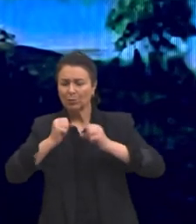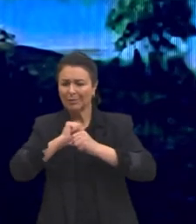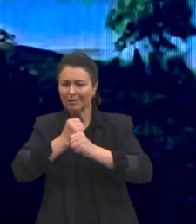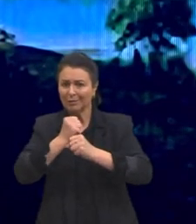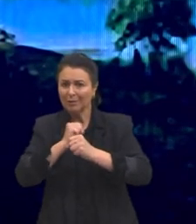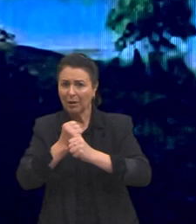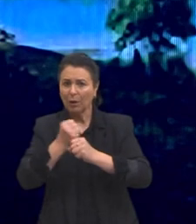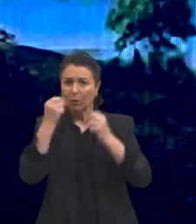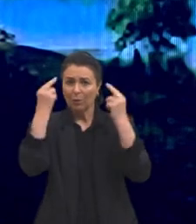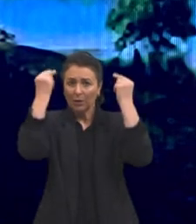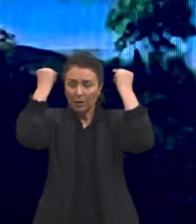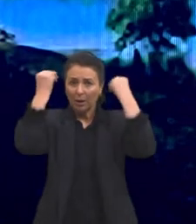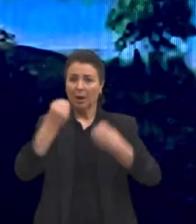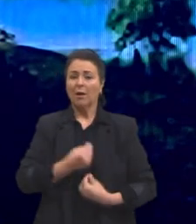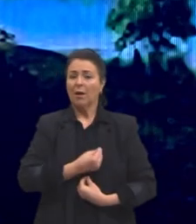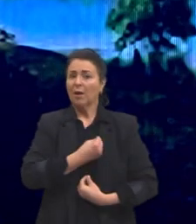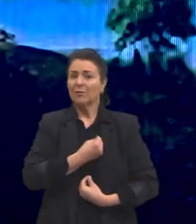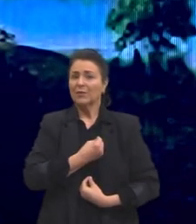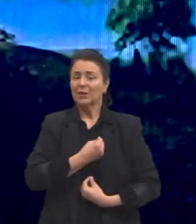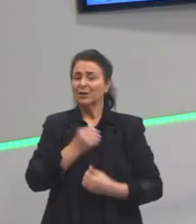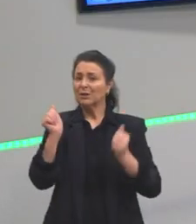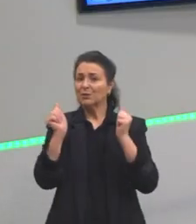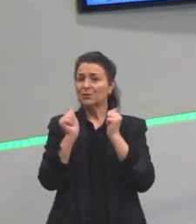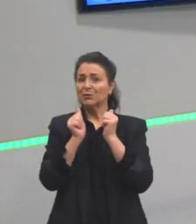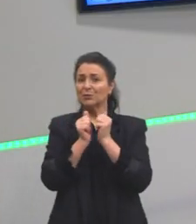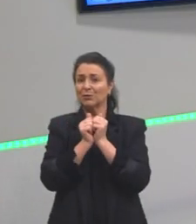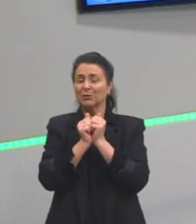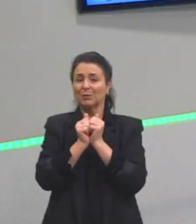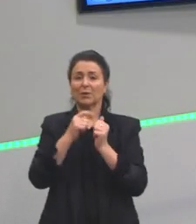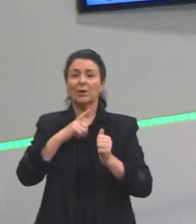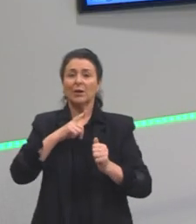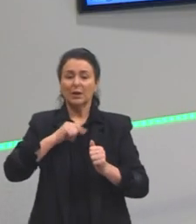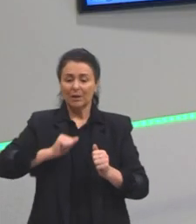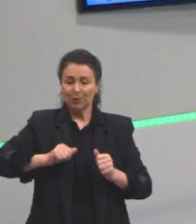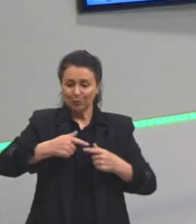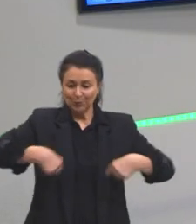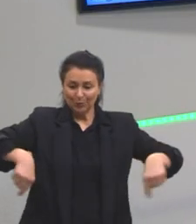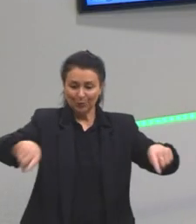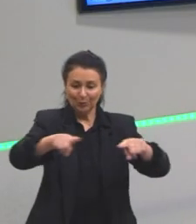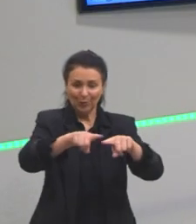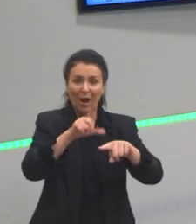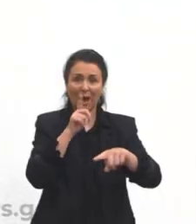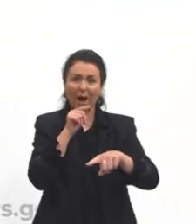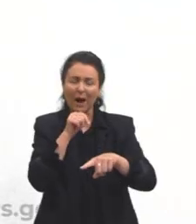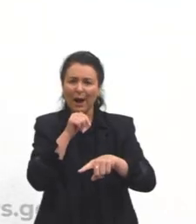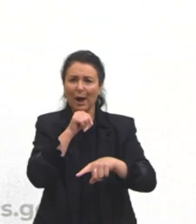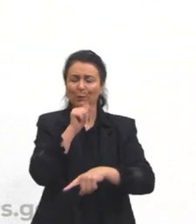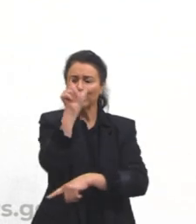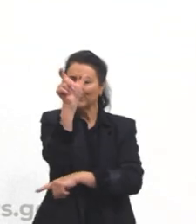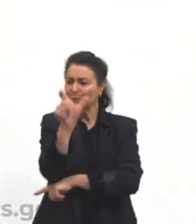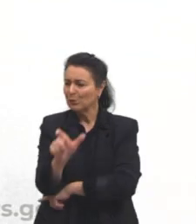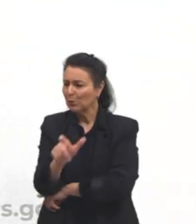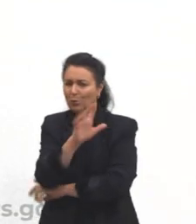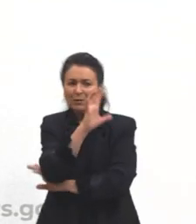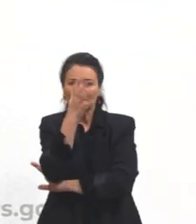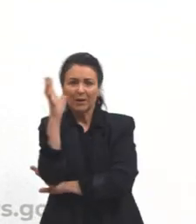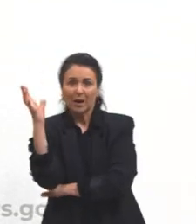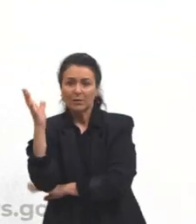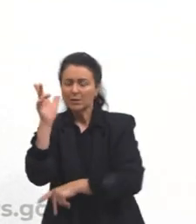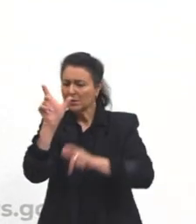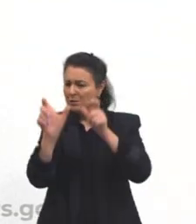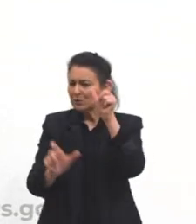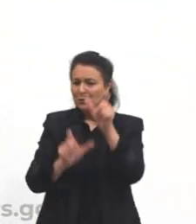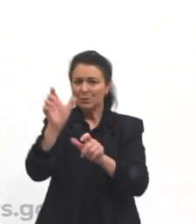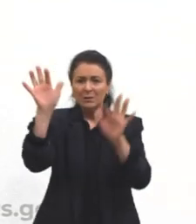assim, a vida junto com a natureza. Temos um laguinho, temos árvores, temos pessoas vivendo felizes em harmonia com essa natureza. Então,